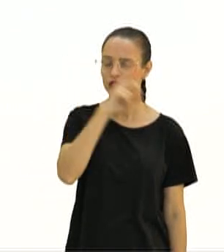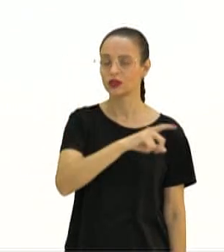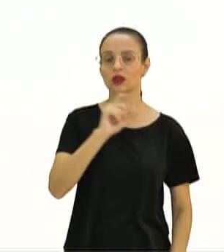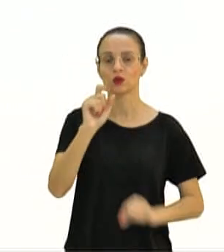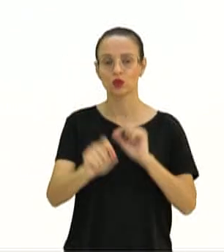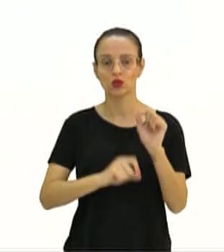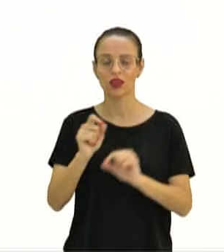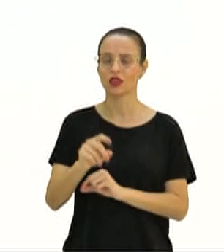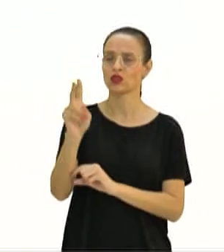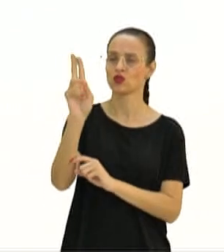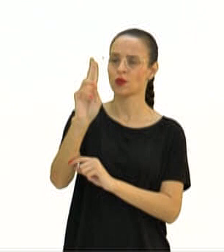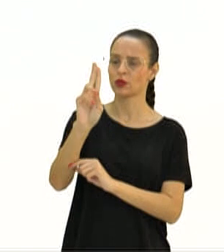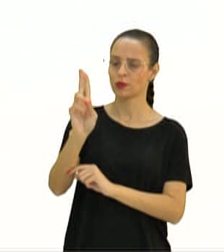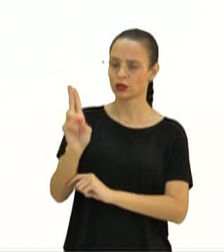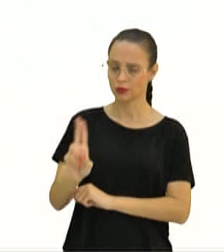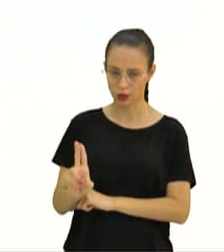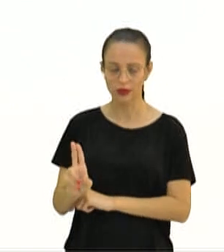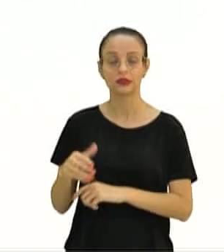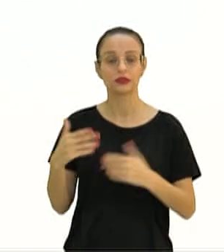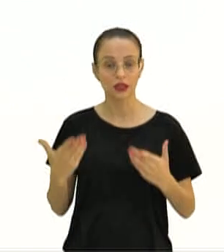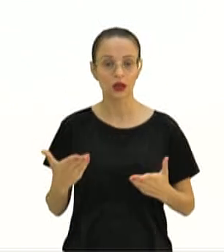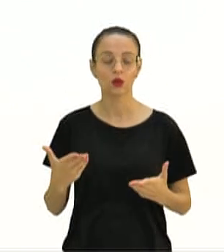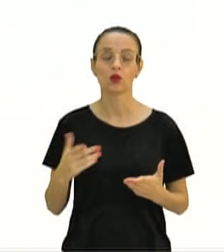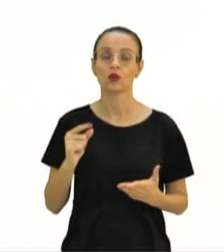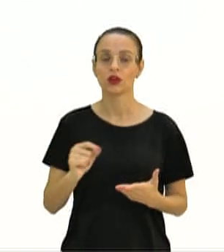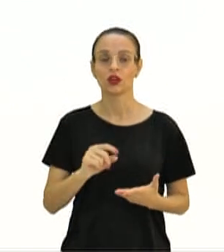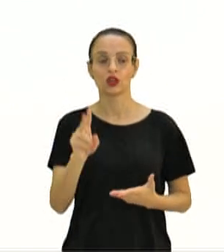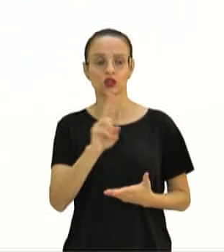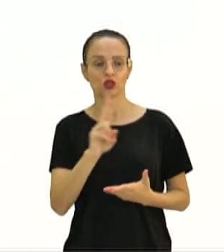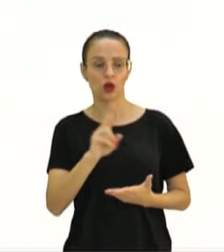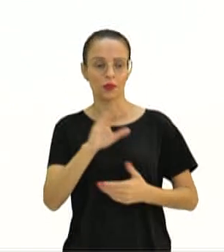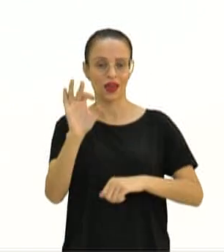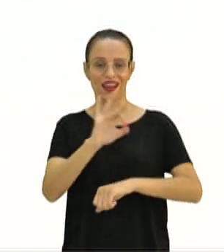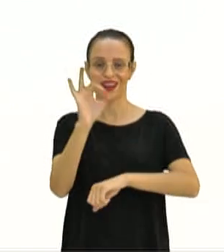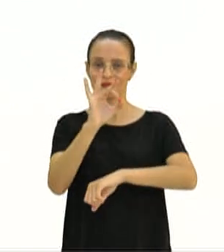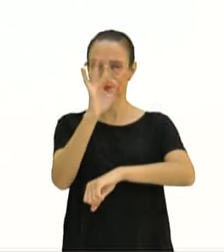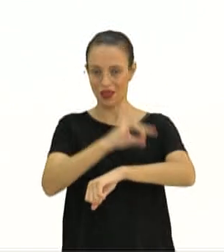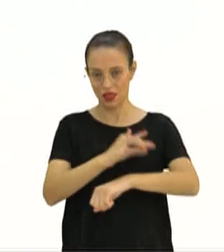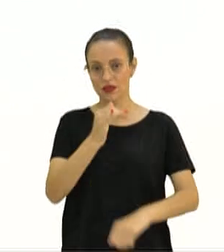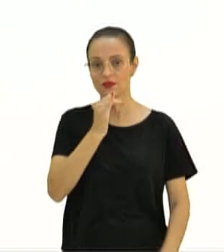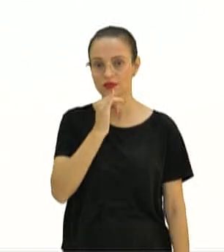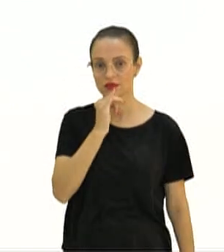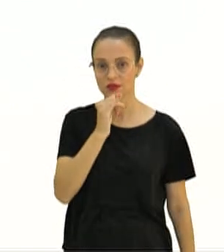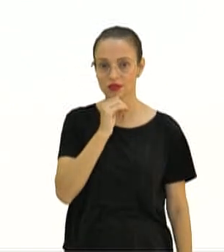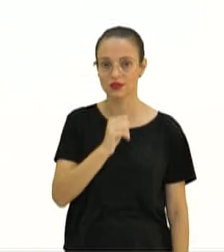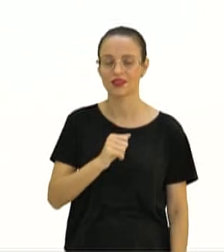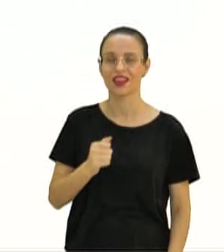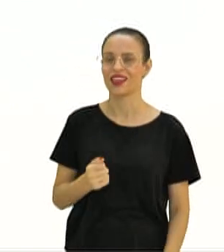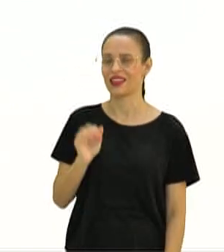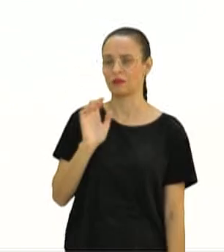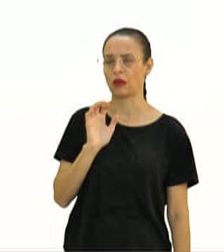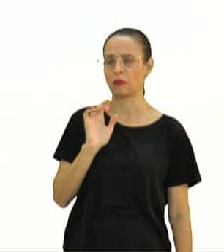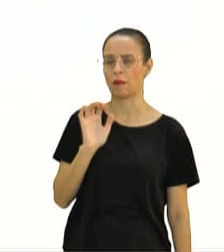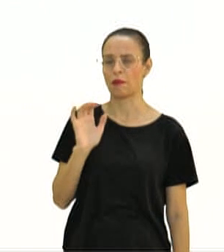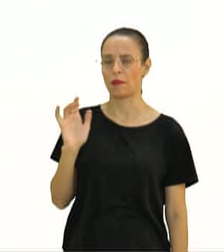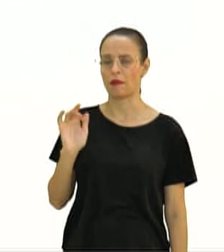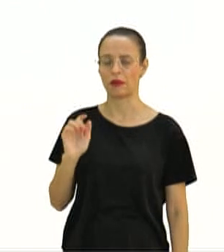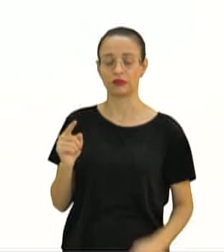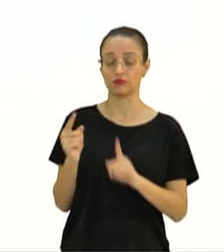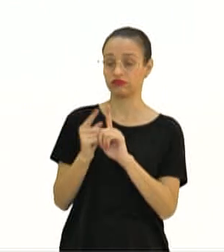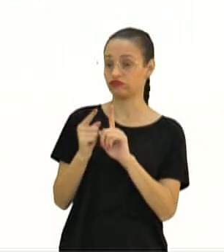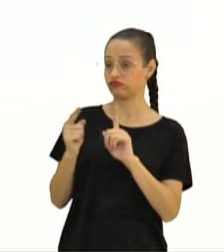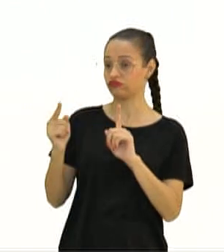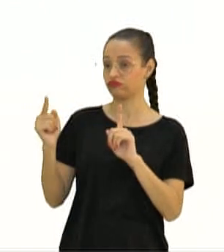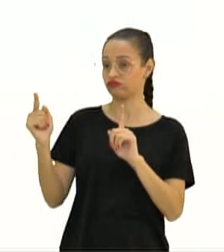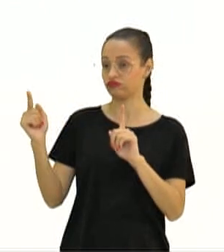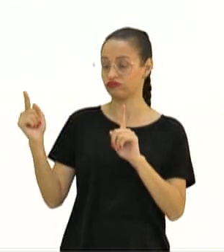por exemplo, na nomenclatura dos seres vivos. Então, a nomenclatura de uma abelha, por exemplo, era apis, melífera, pubescensis. Então,